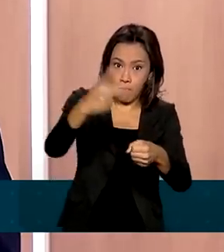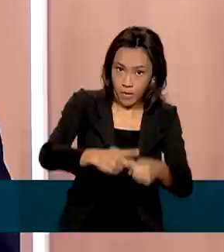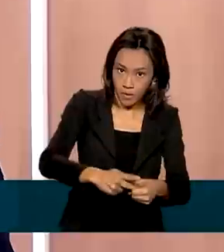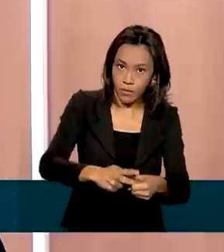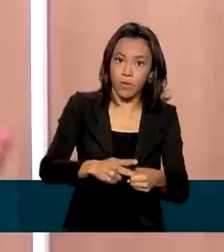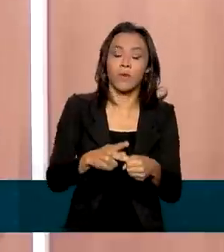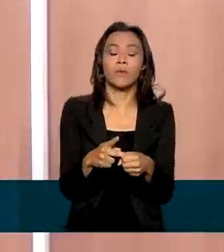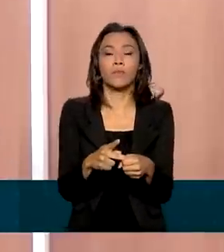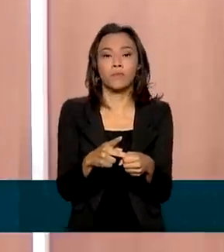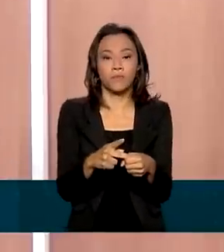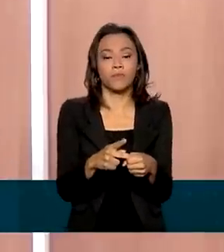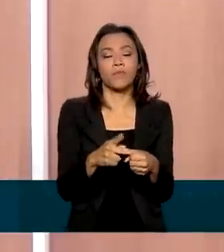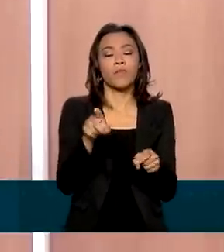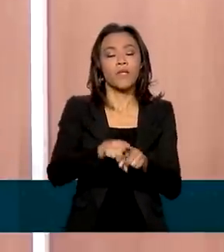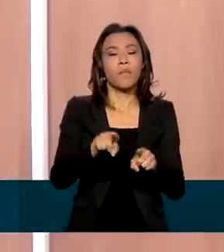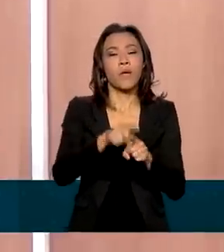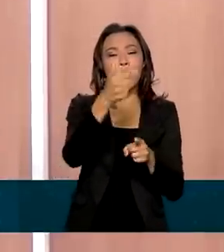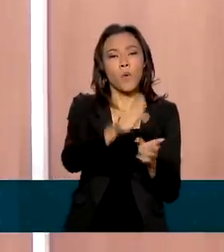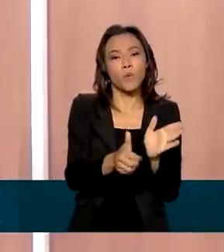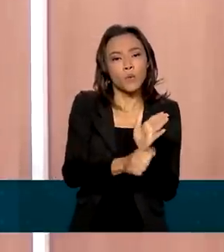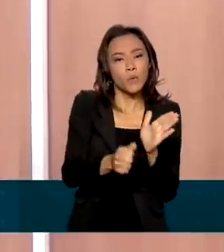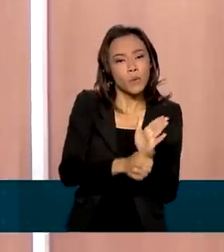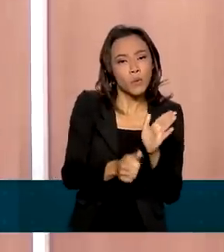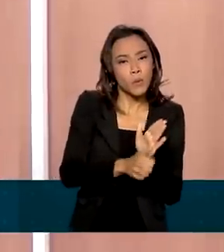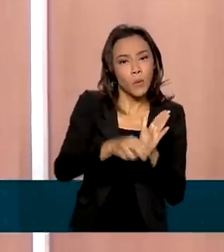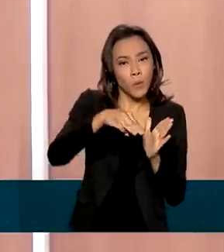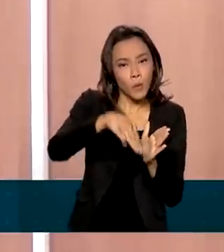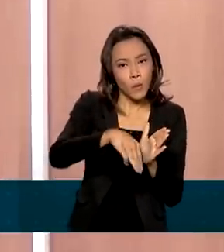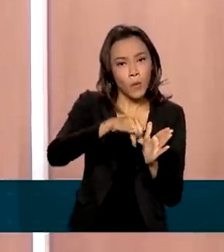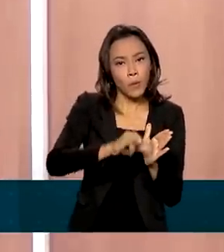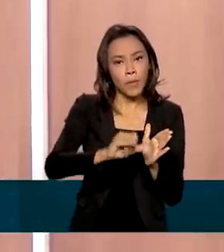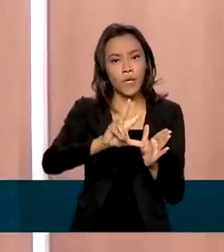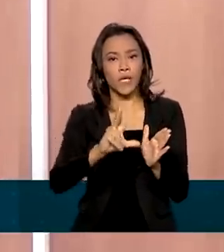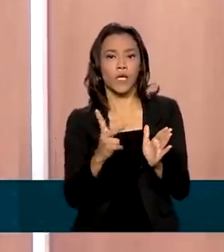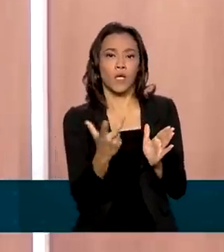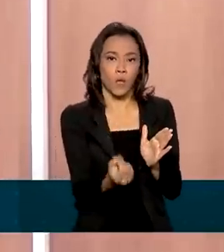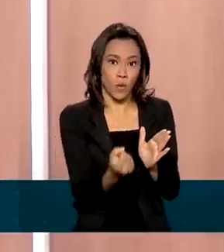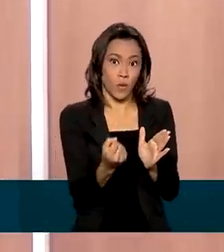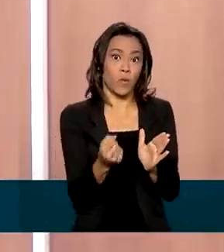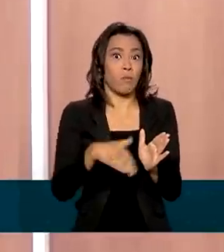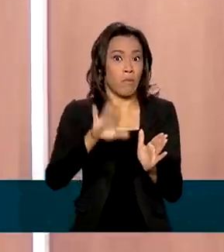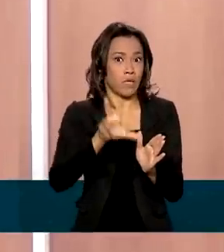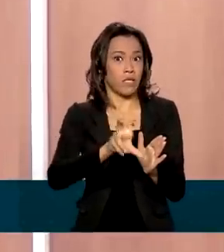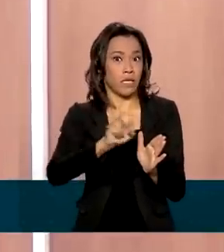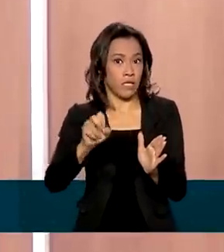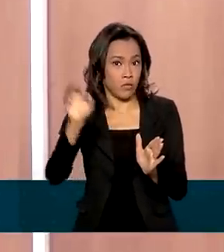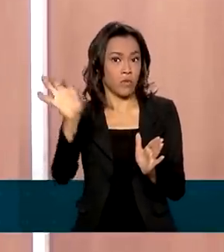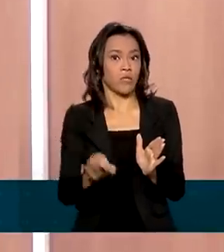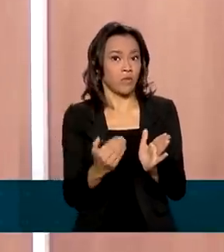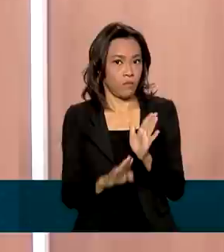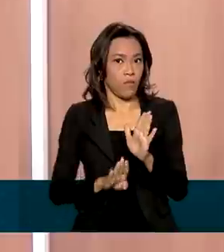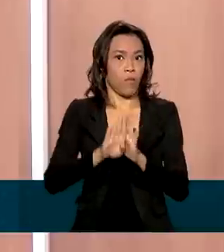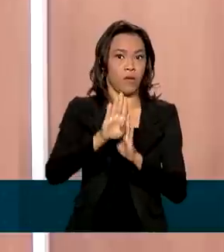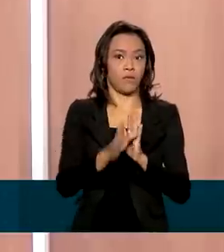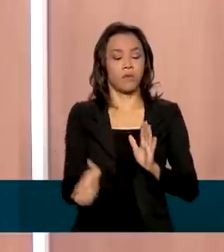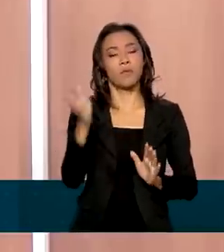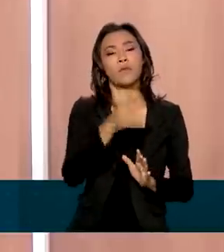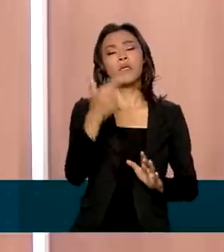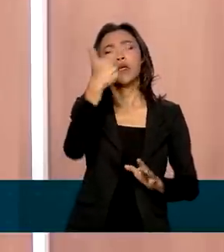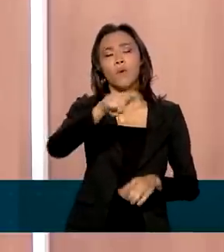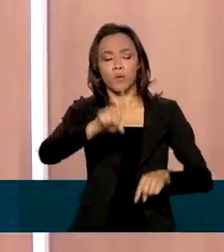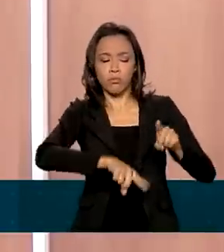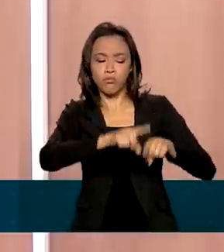pesado, e o milho teve um destaque muito grande das importações, com um crescimento de mais de 500%, e também produtos que